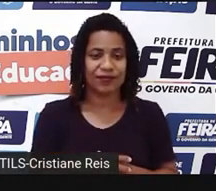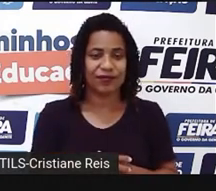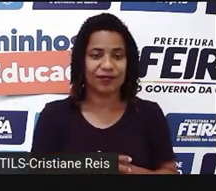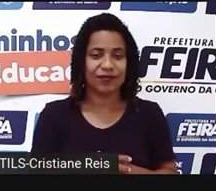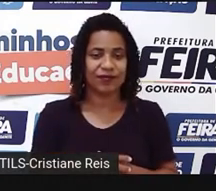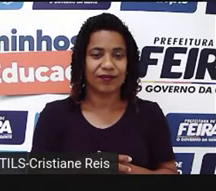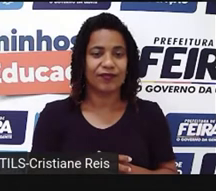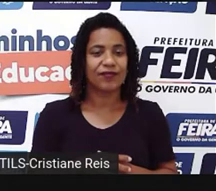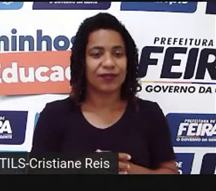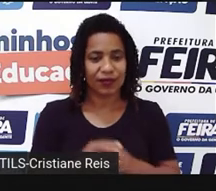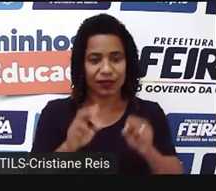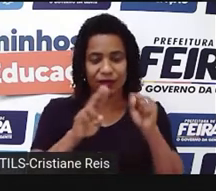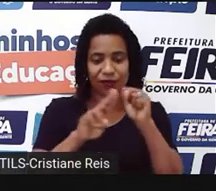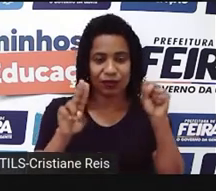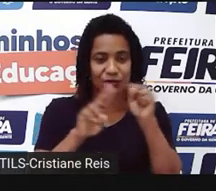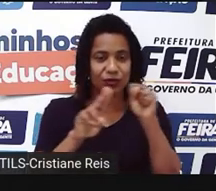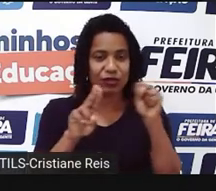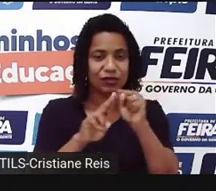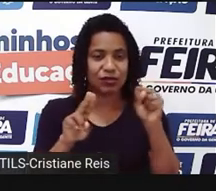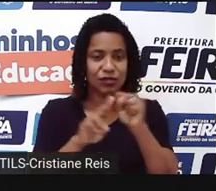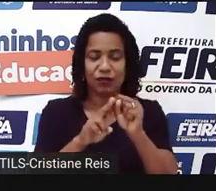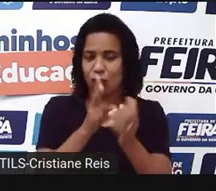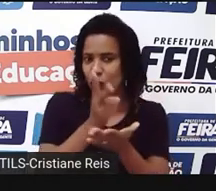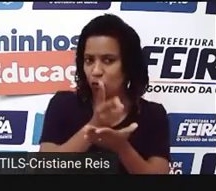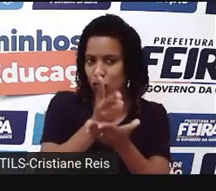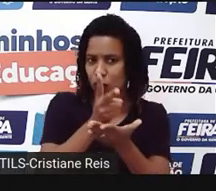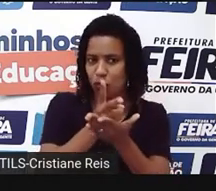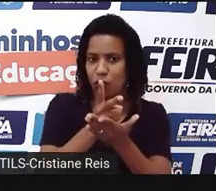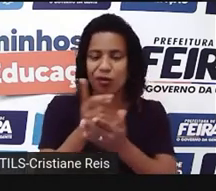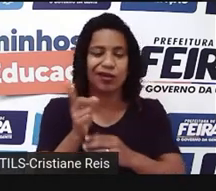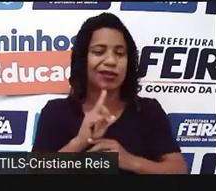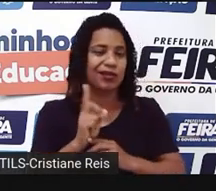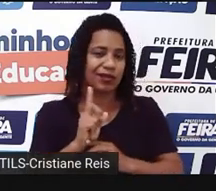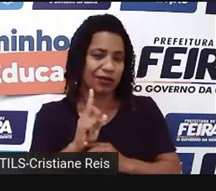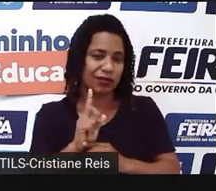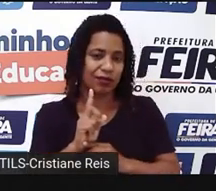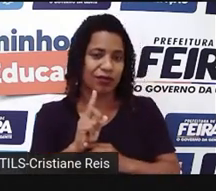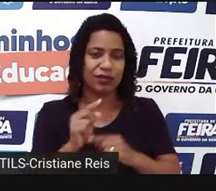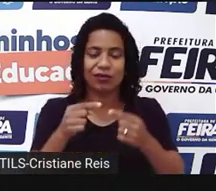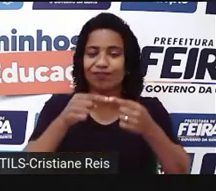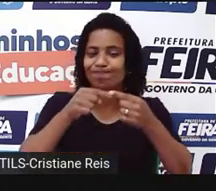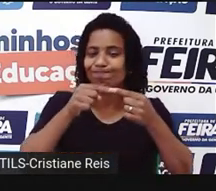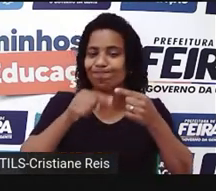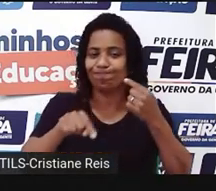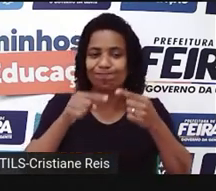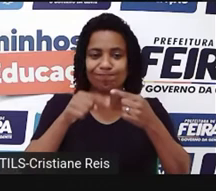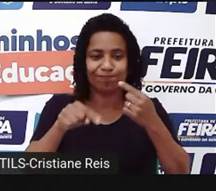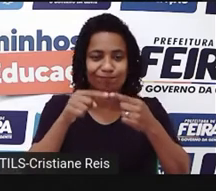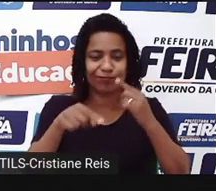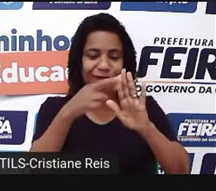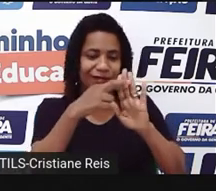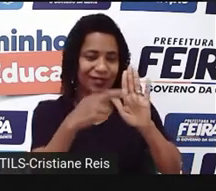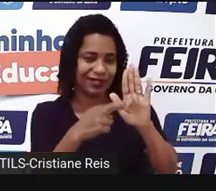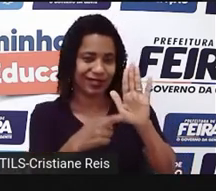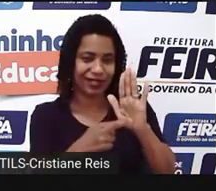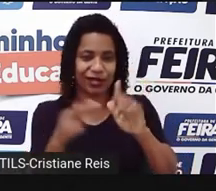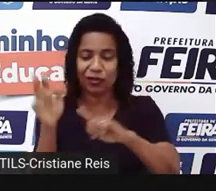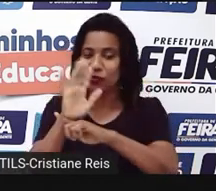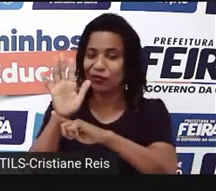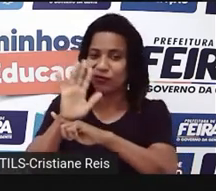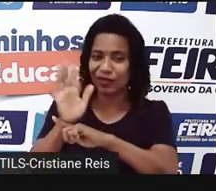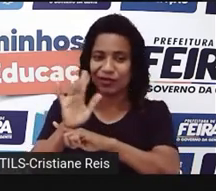Então, os substantivos irregulares são aqueles que nós não aplicamos as regras mencionadas anteriormente.